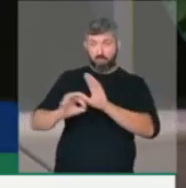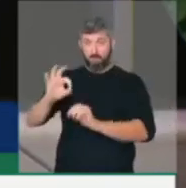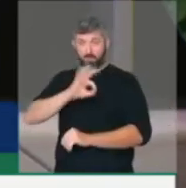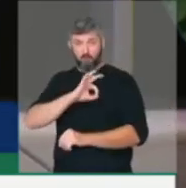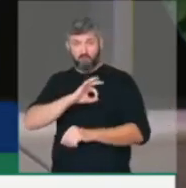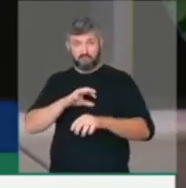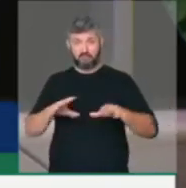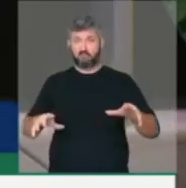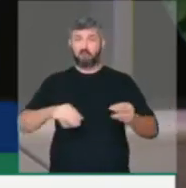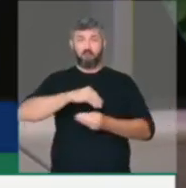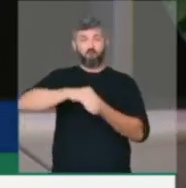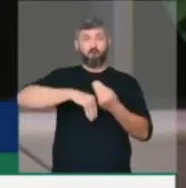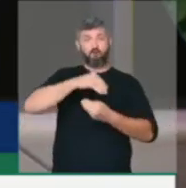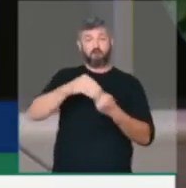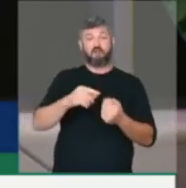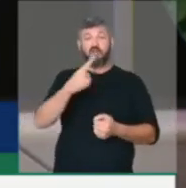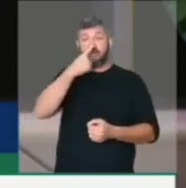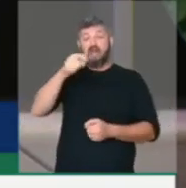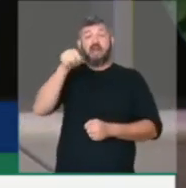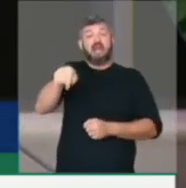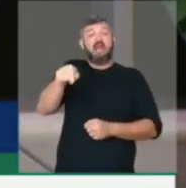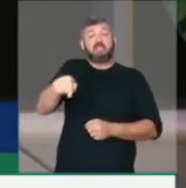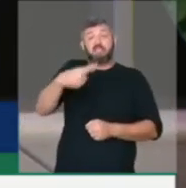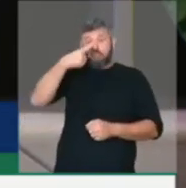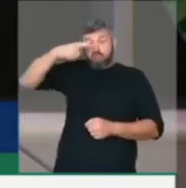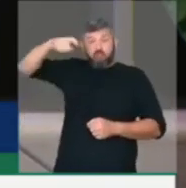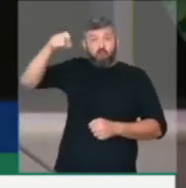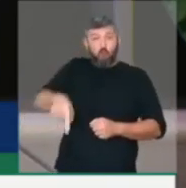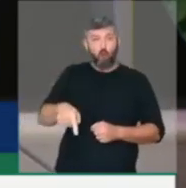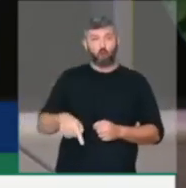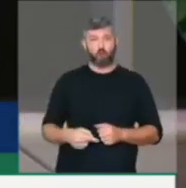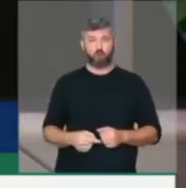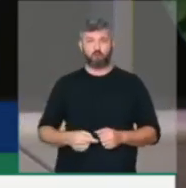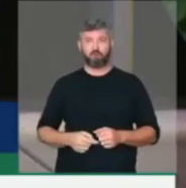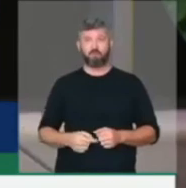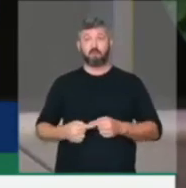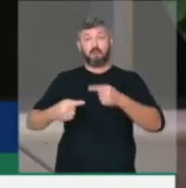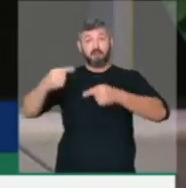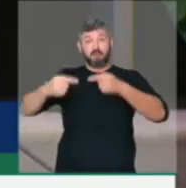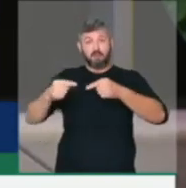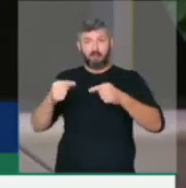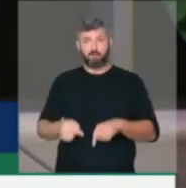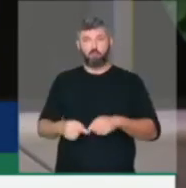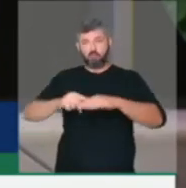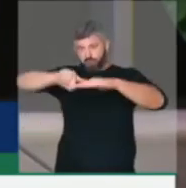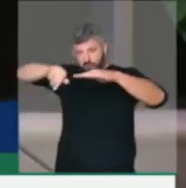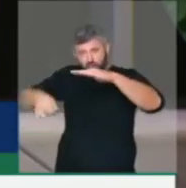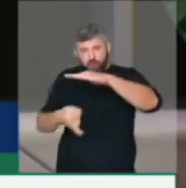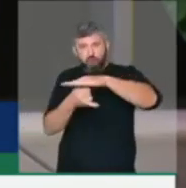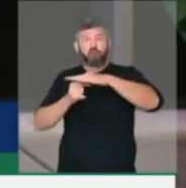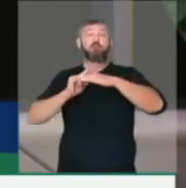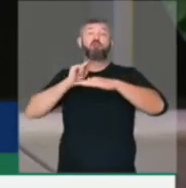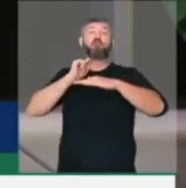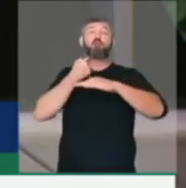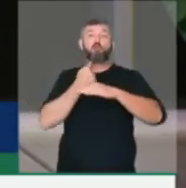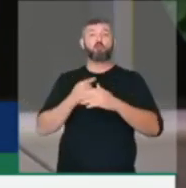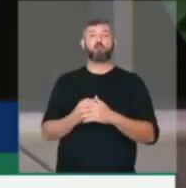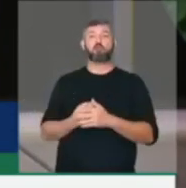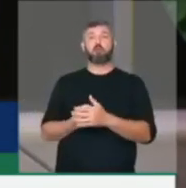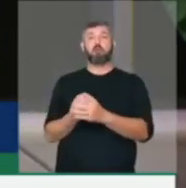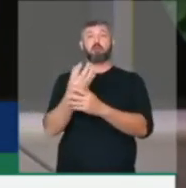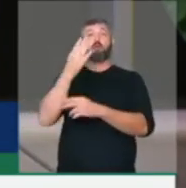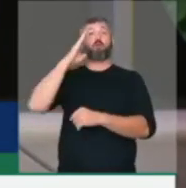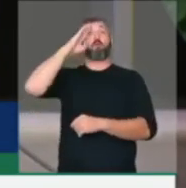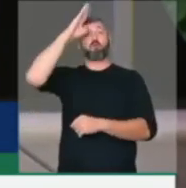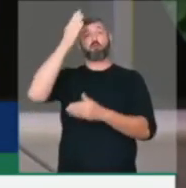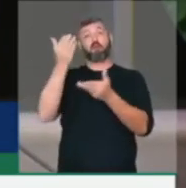E é desse esgoto, é desse esgoto político, desse subterrâneo mundo político, que nasce Jair Bolsonaro.